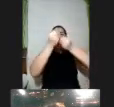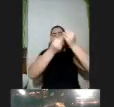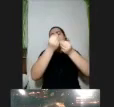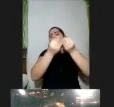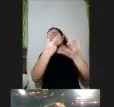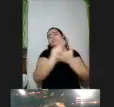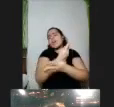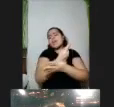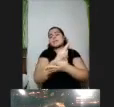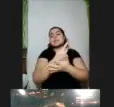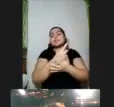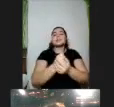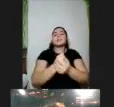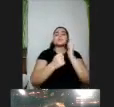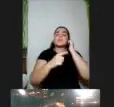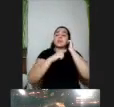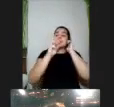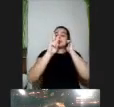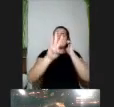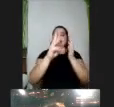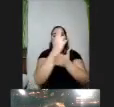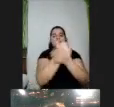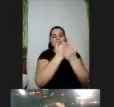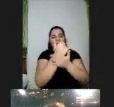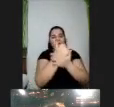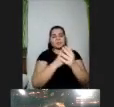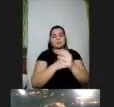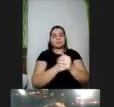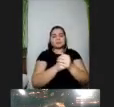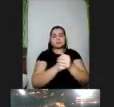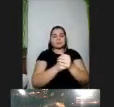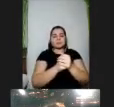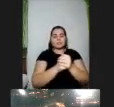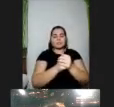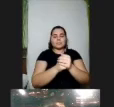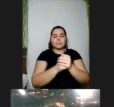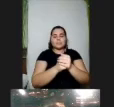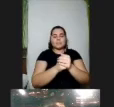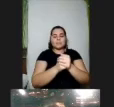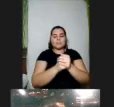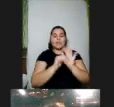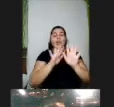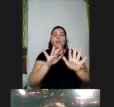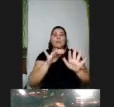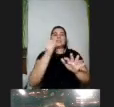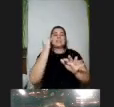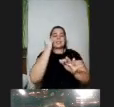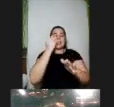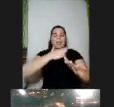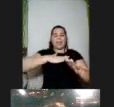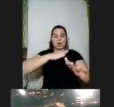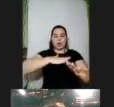a gente tem aqui três imagens eu vou tentar dar um tempo para a Júlia conseguir descrever essas